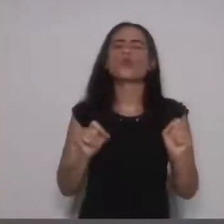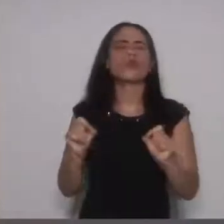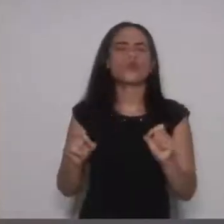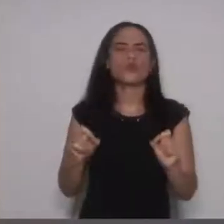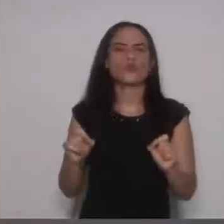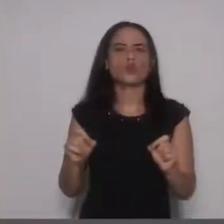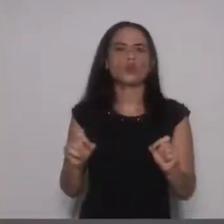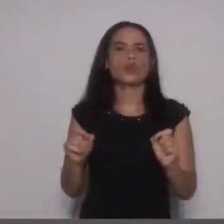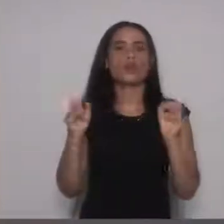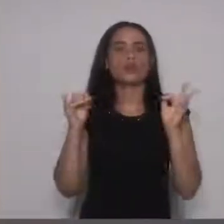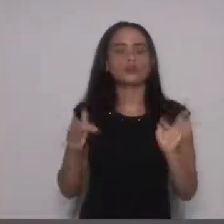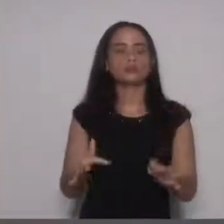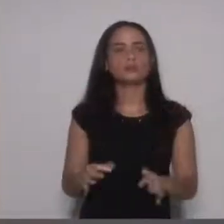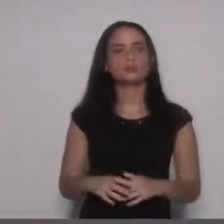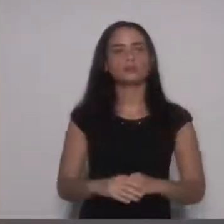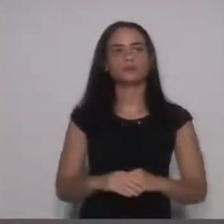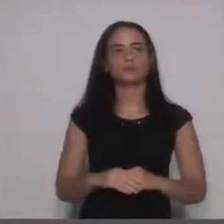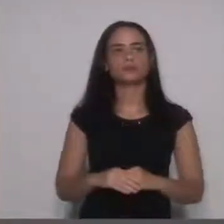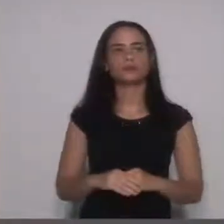Abre aspas.